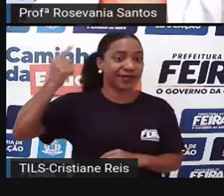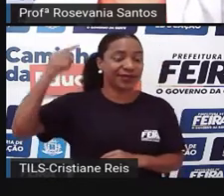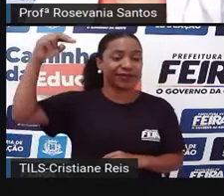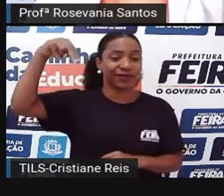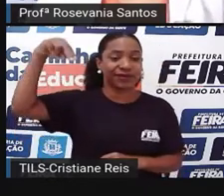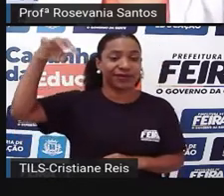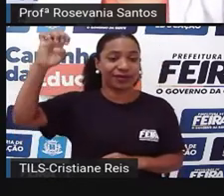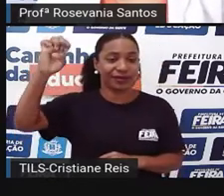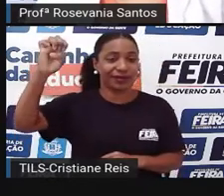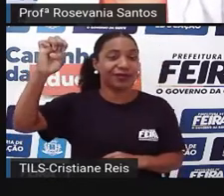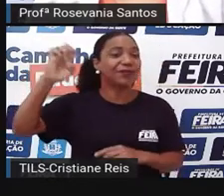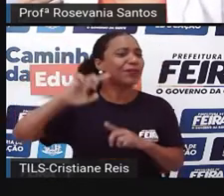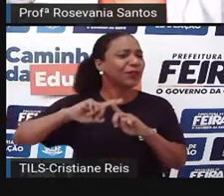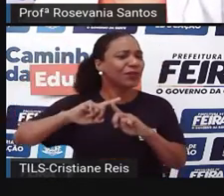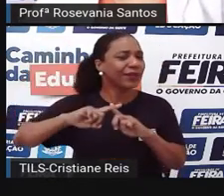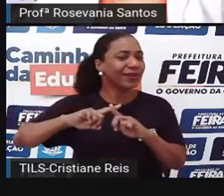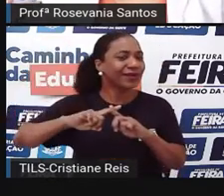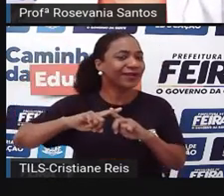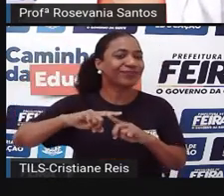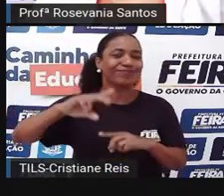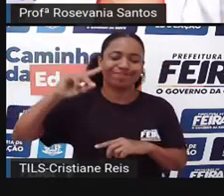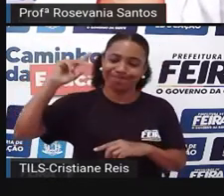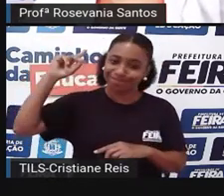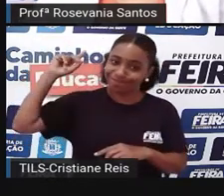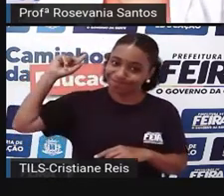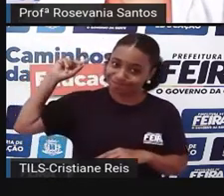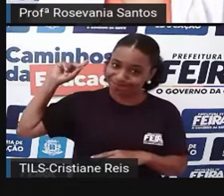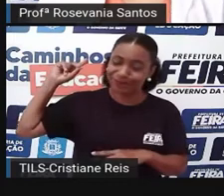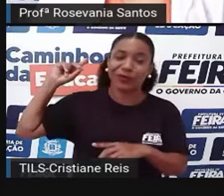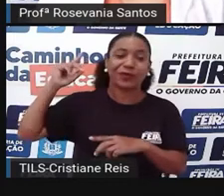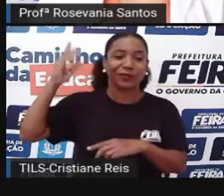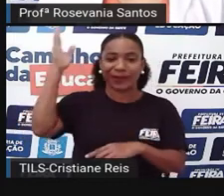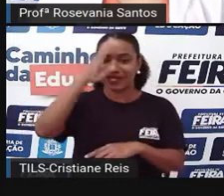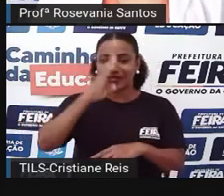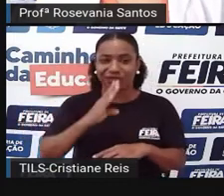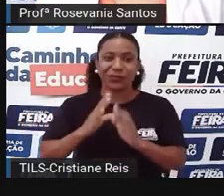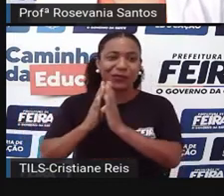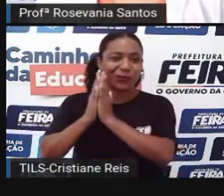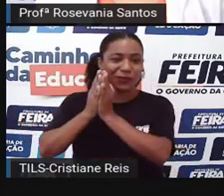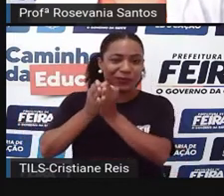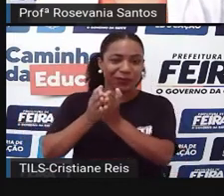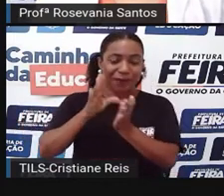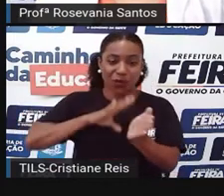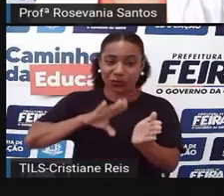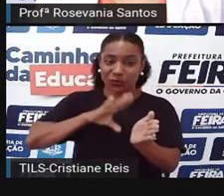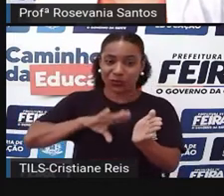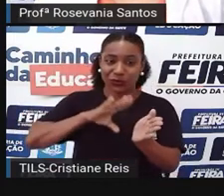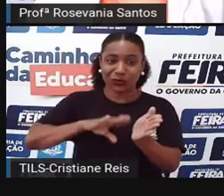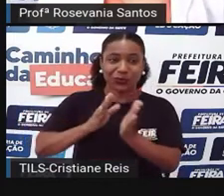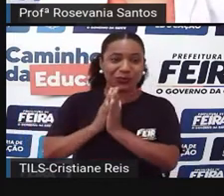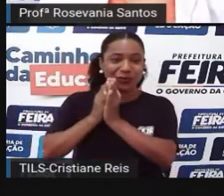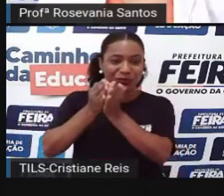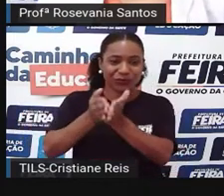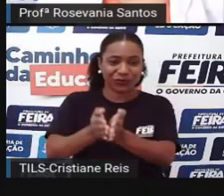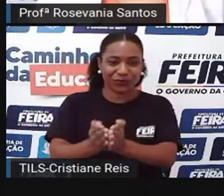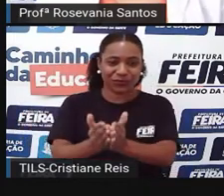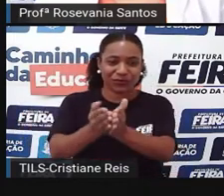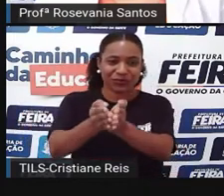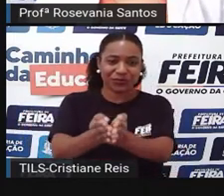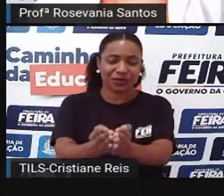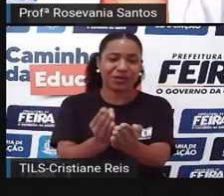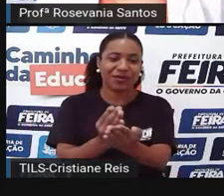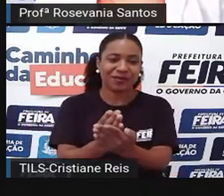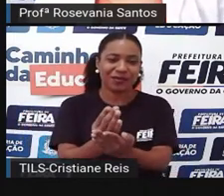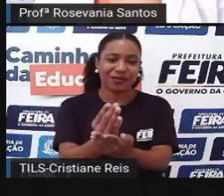europeu? Porque você sabe que no famoso processo de descobrimento do Brasil, os portugueses que aqui chegaram,